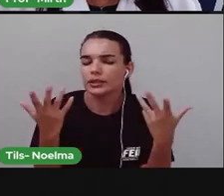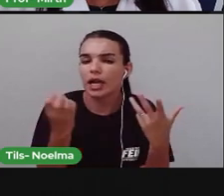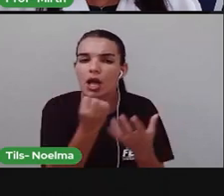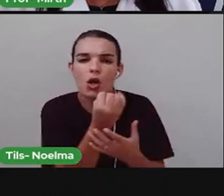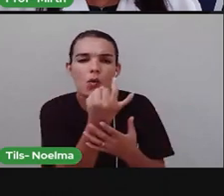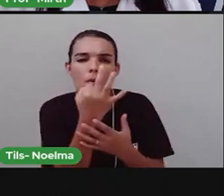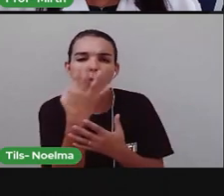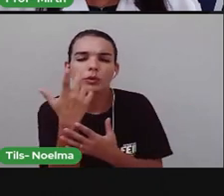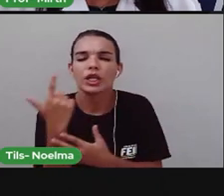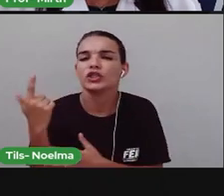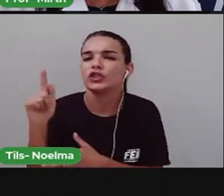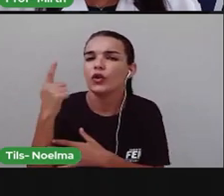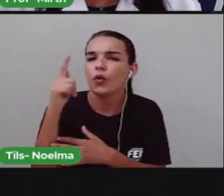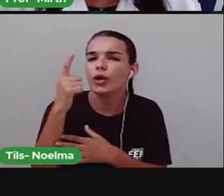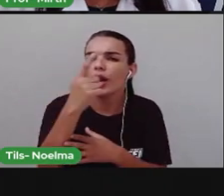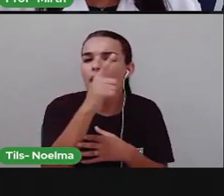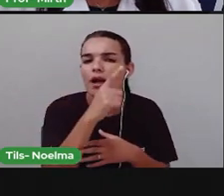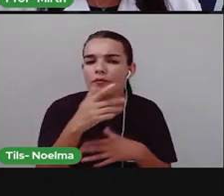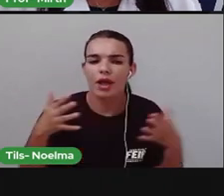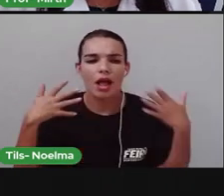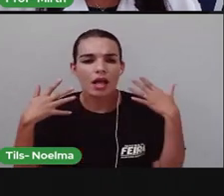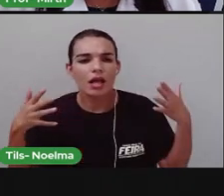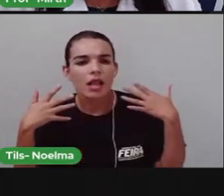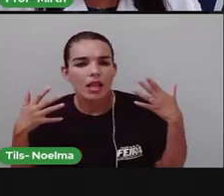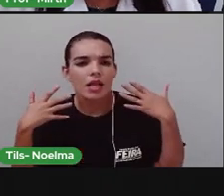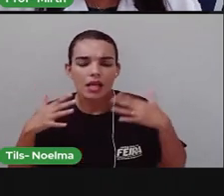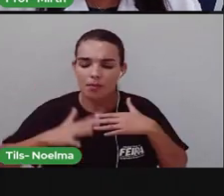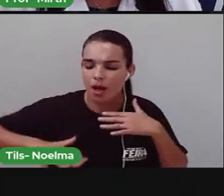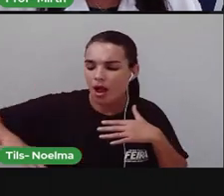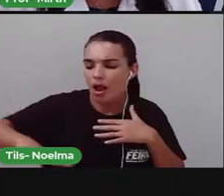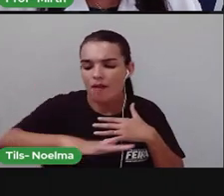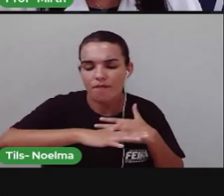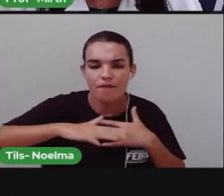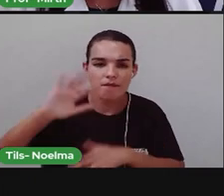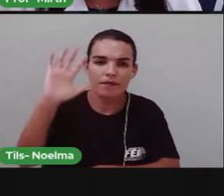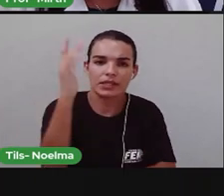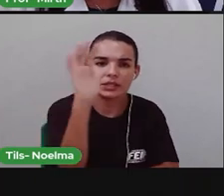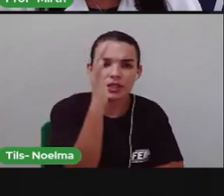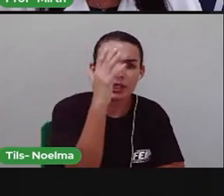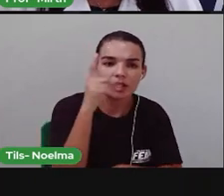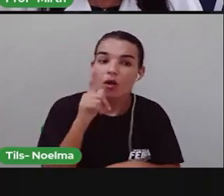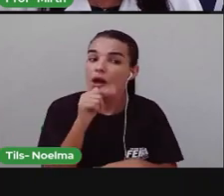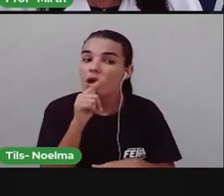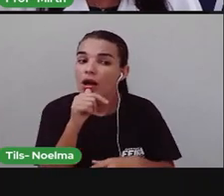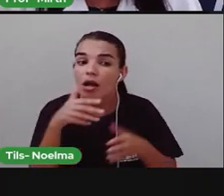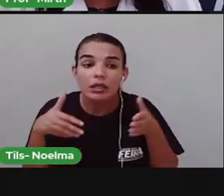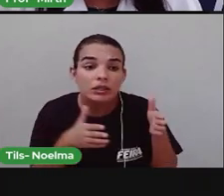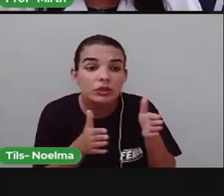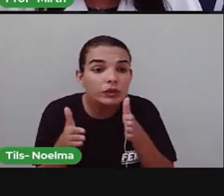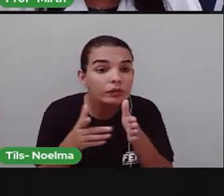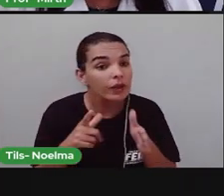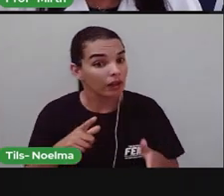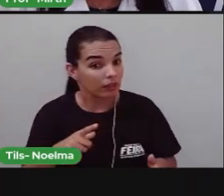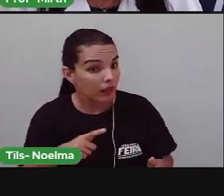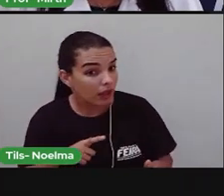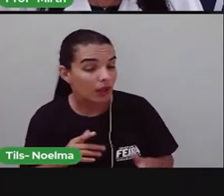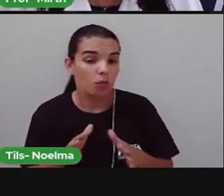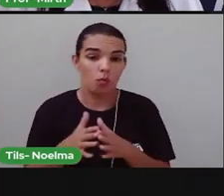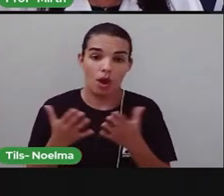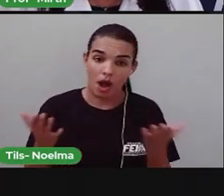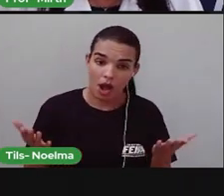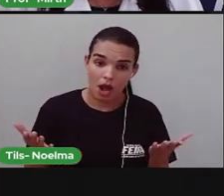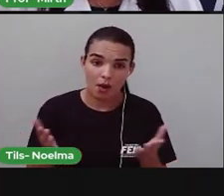aspectos Geográficos O tipo de clima O tipo de relevo O tipo de vegetação A hidrografia Né